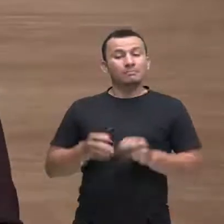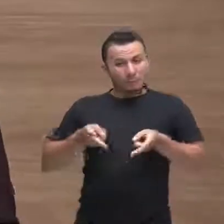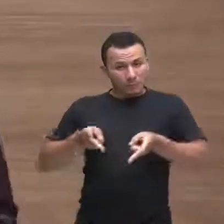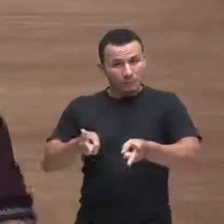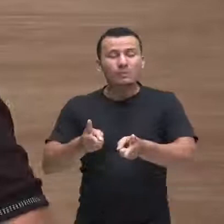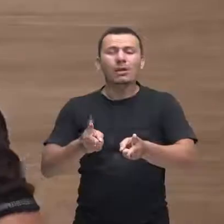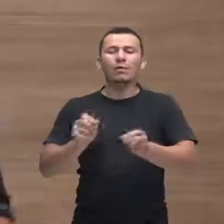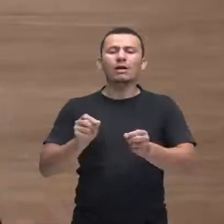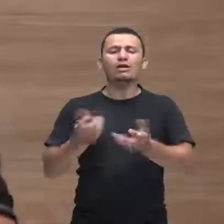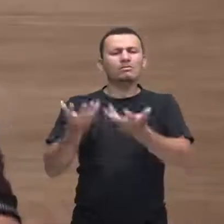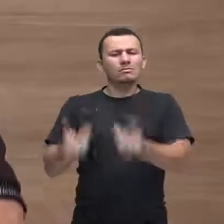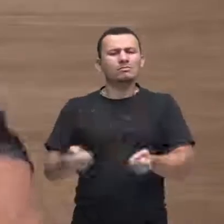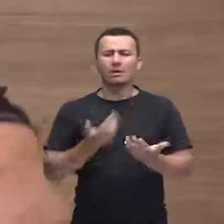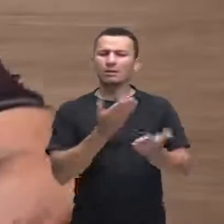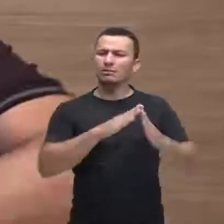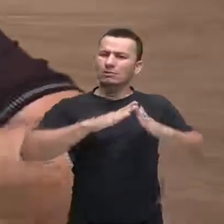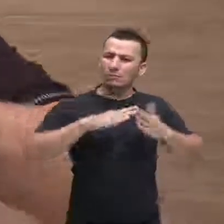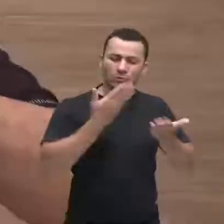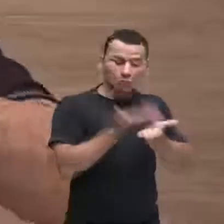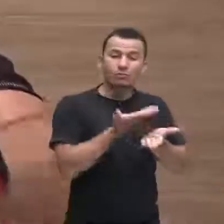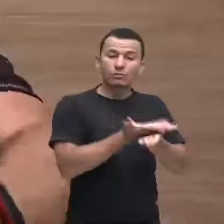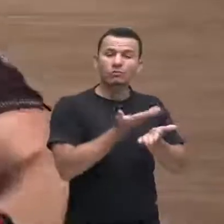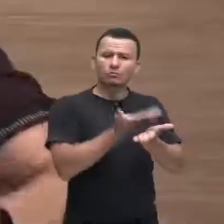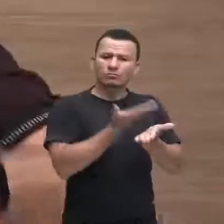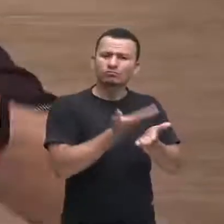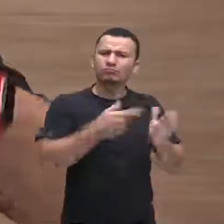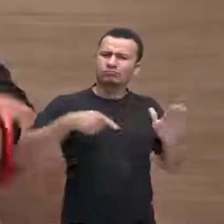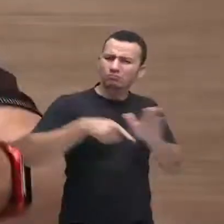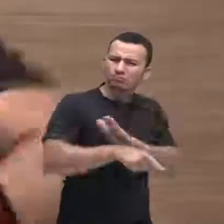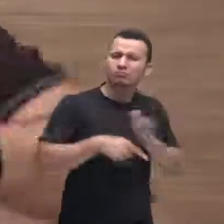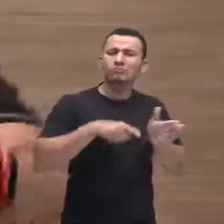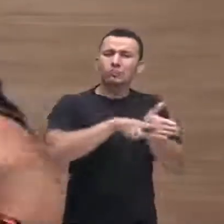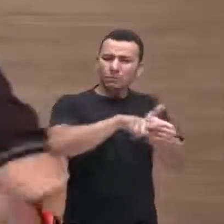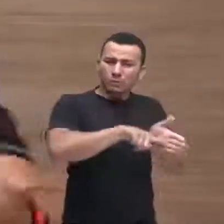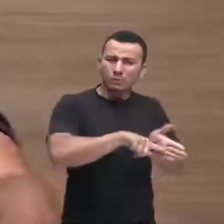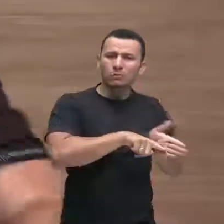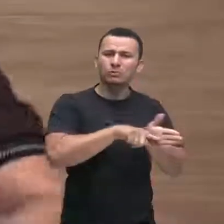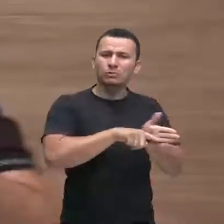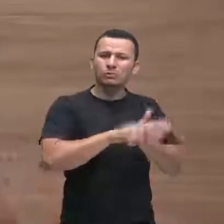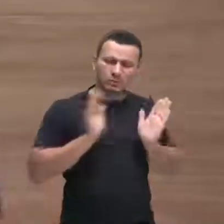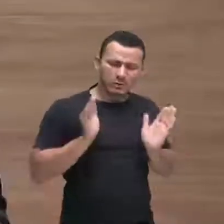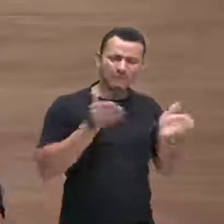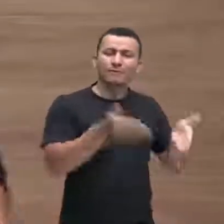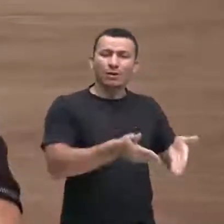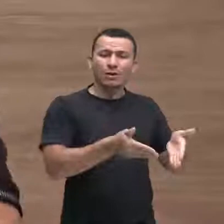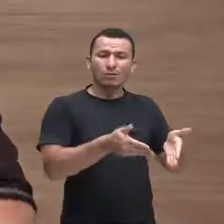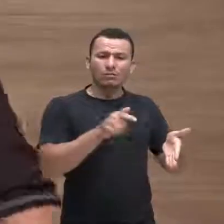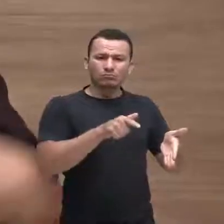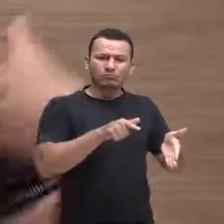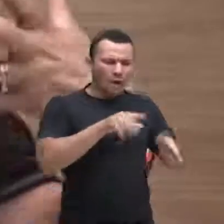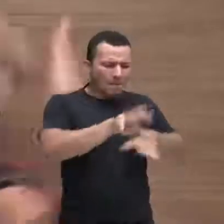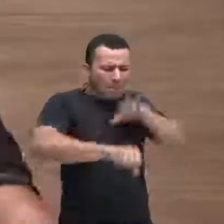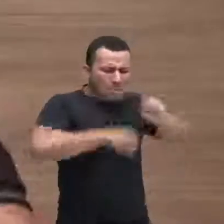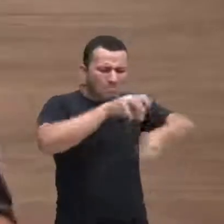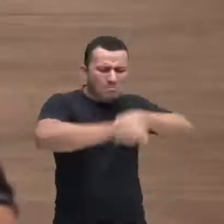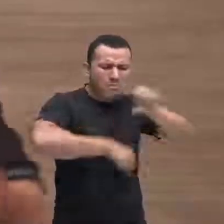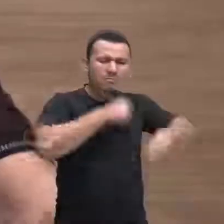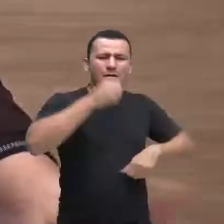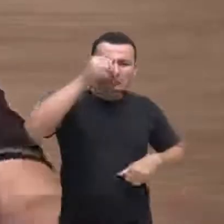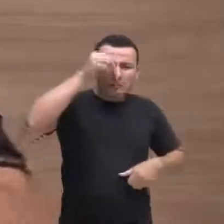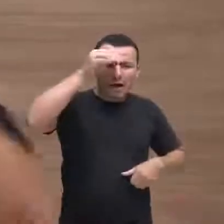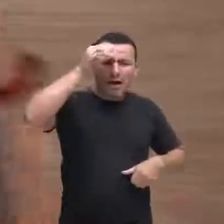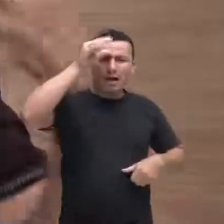pelo estudo ele resolveu adentrar ele resolveu sabe ir no estudo conforme ele ia conhecendo conforme ele ia